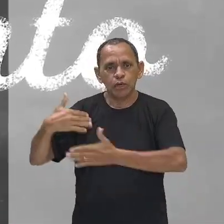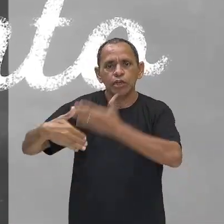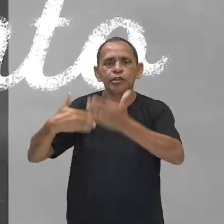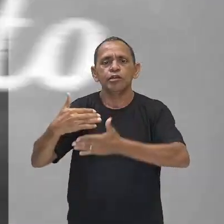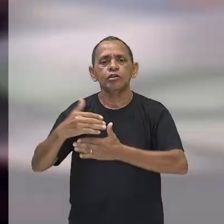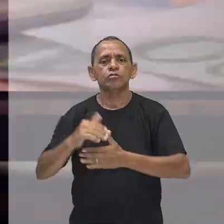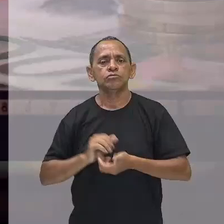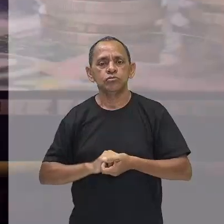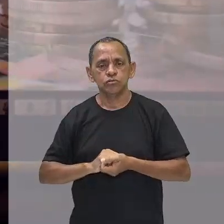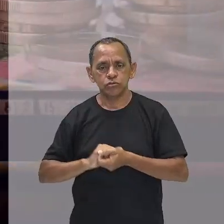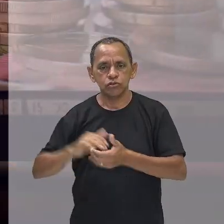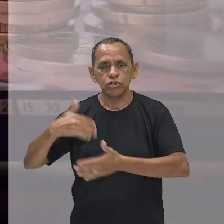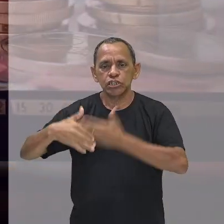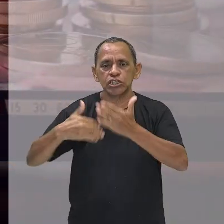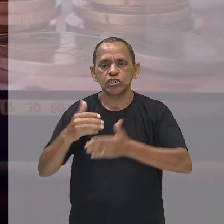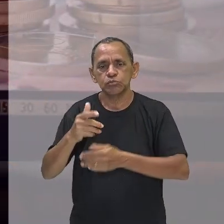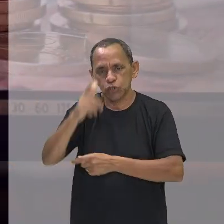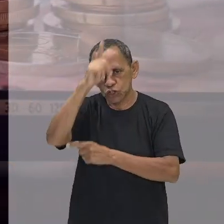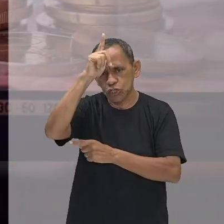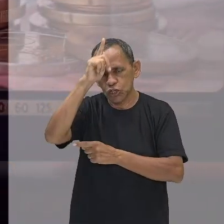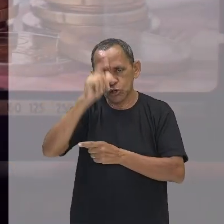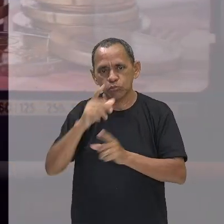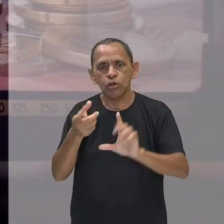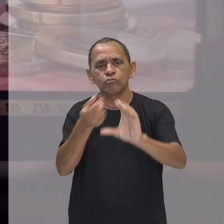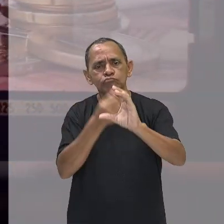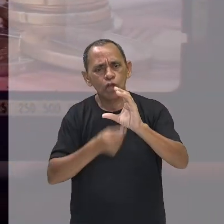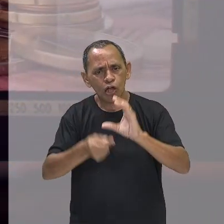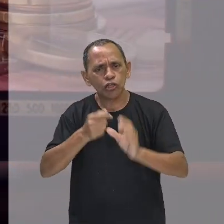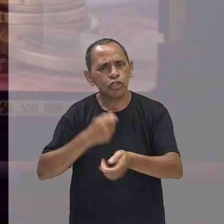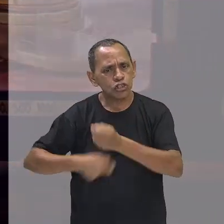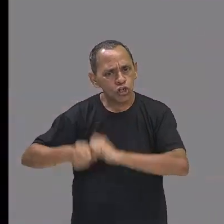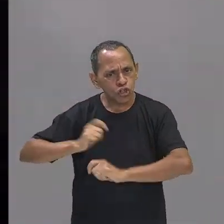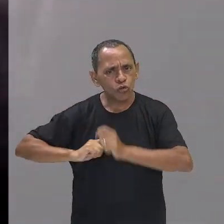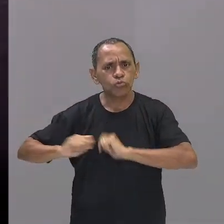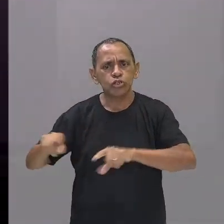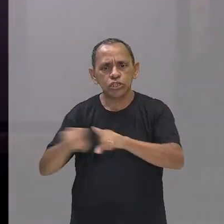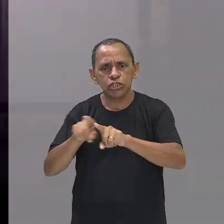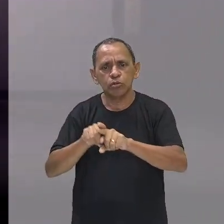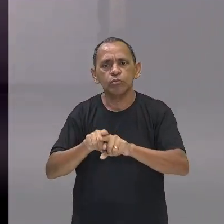povo alemão, quanto da economia capitalista instaurada no país.